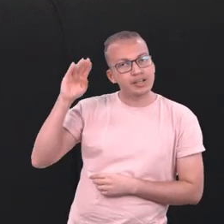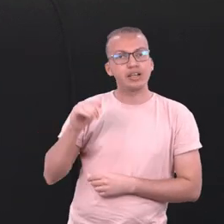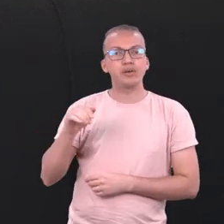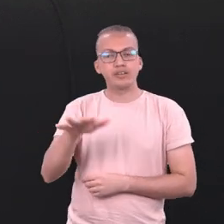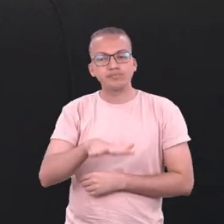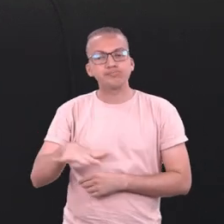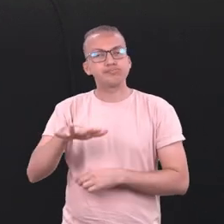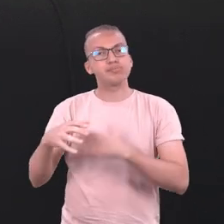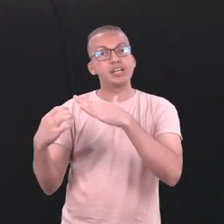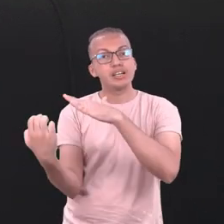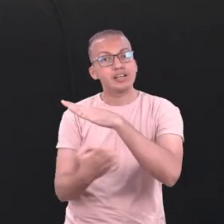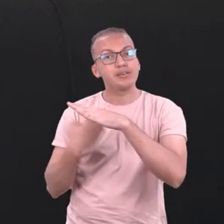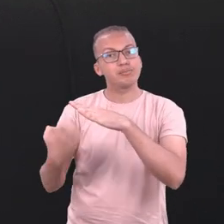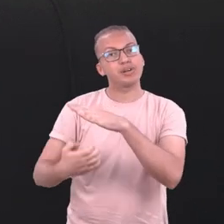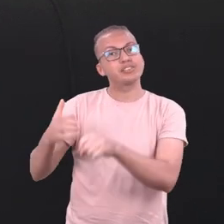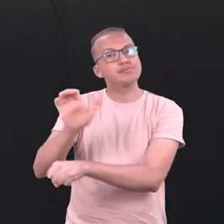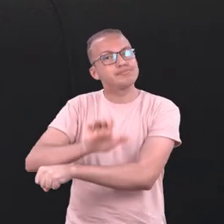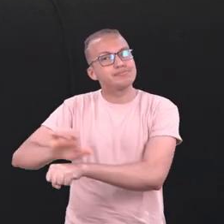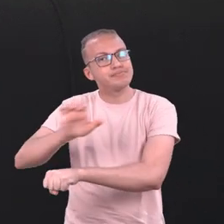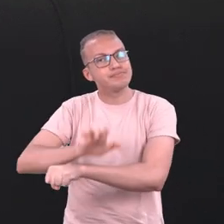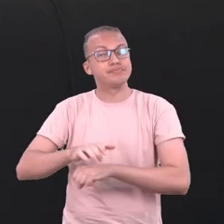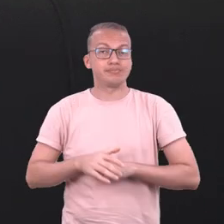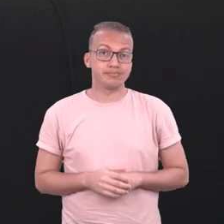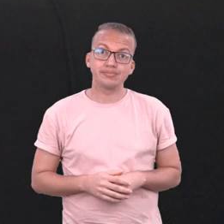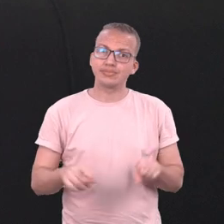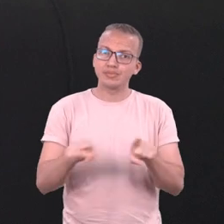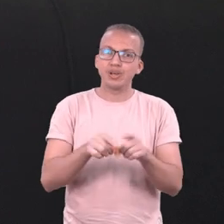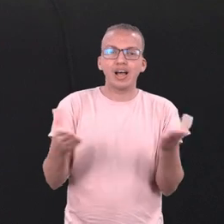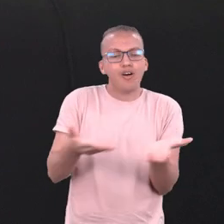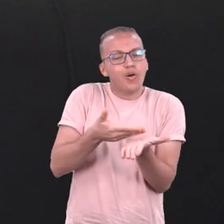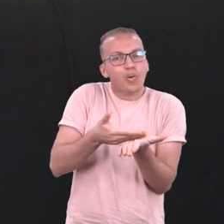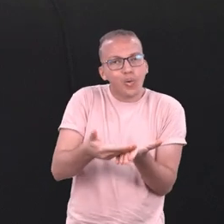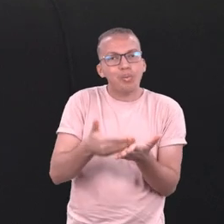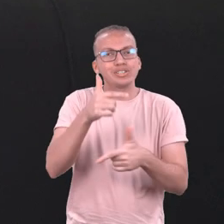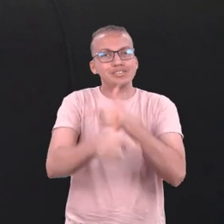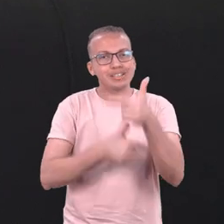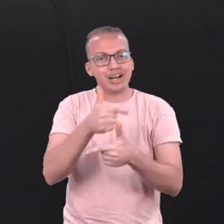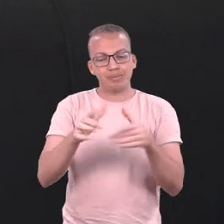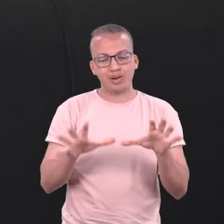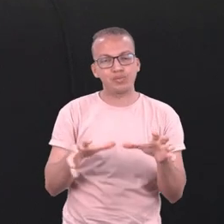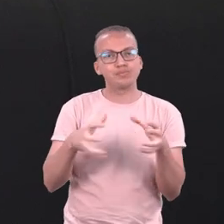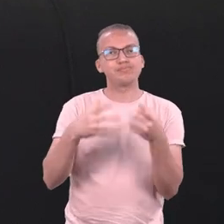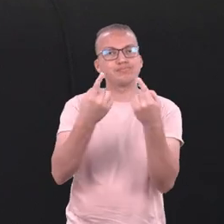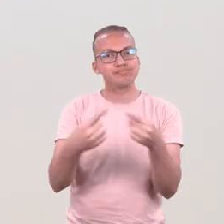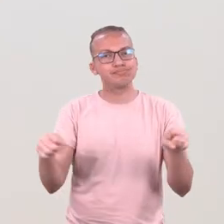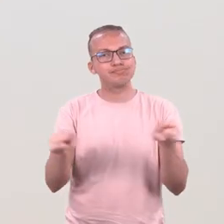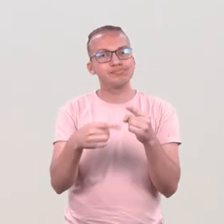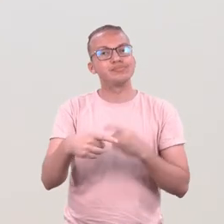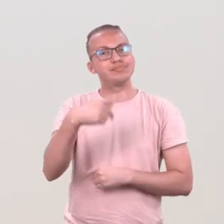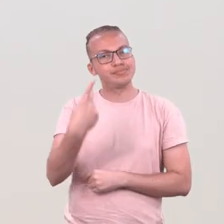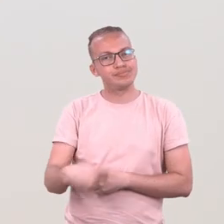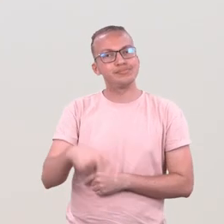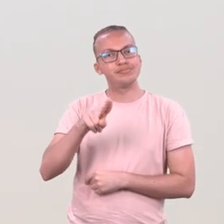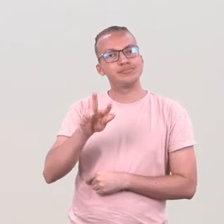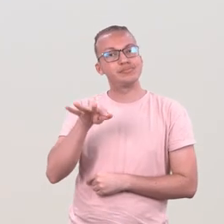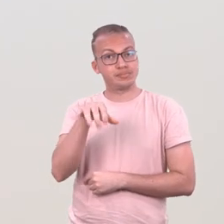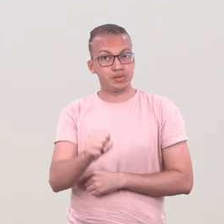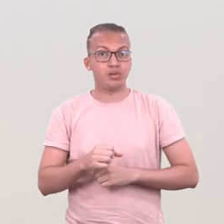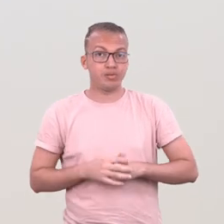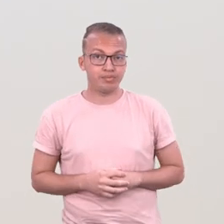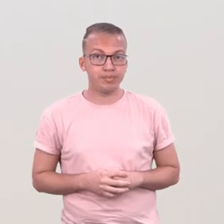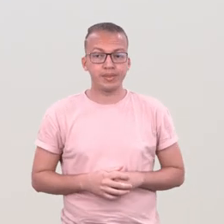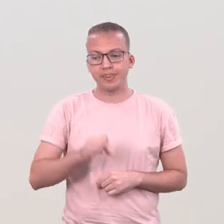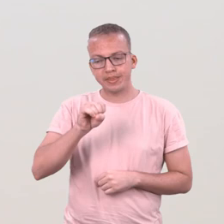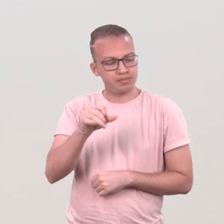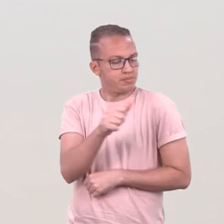e também iniciando as atividades com o core e orquestra da universidade. O aluno que está entrando